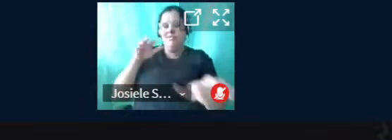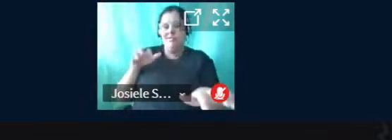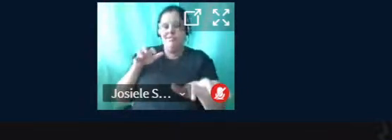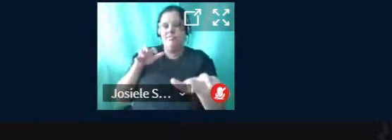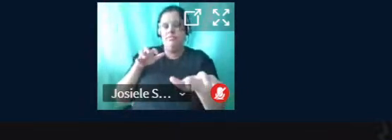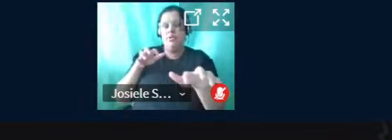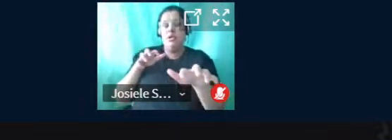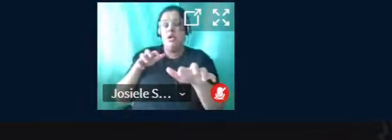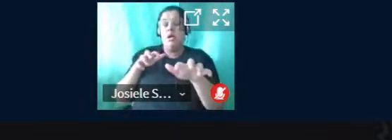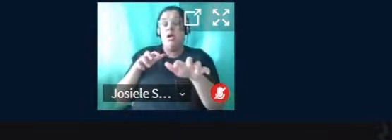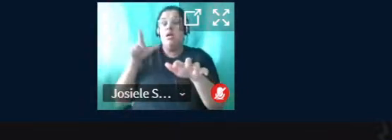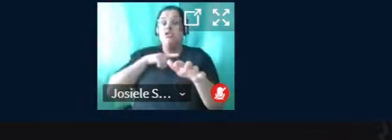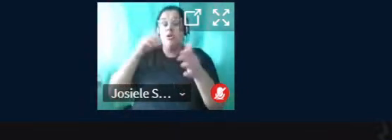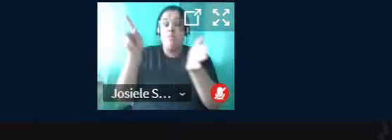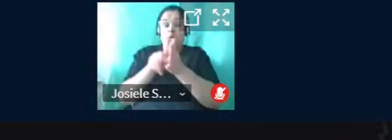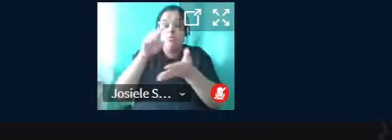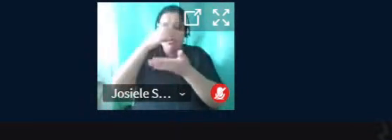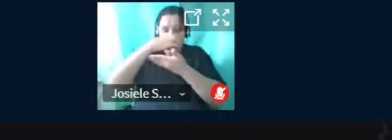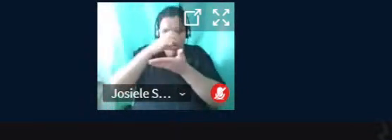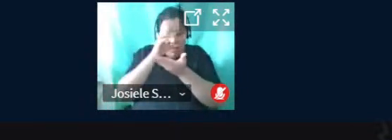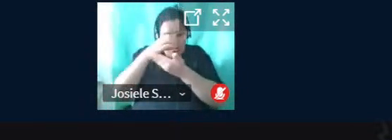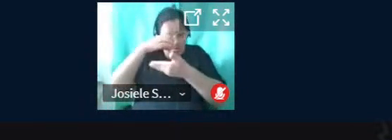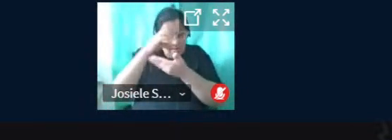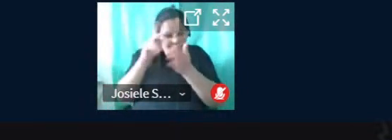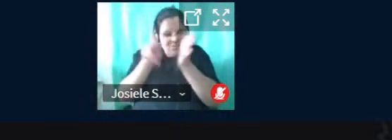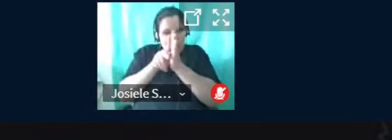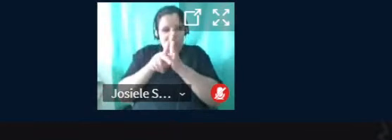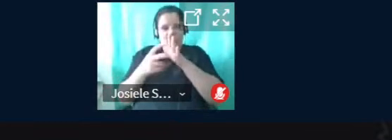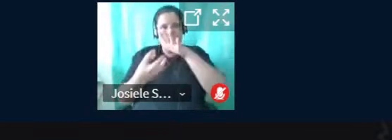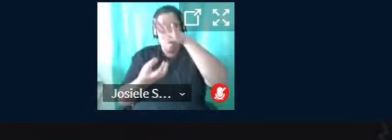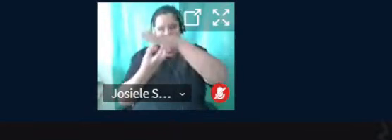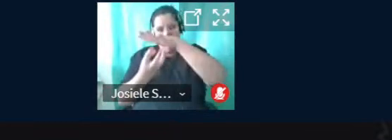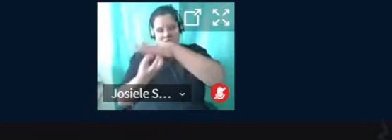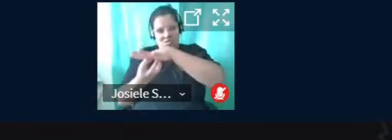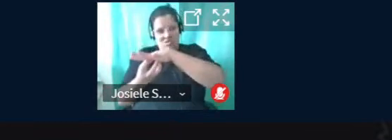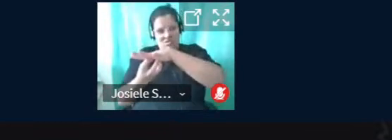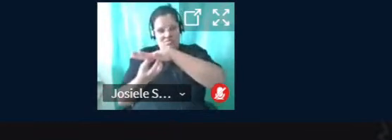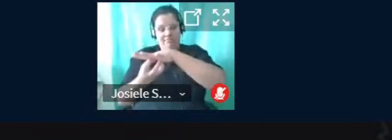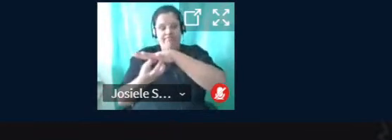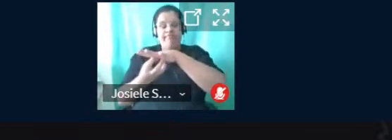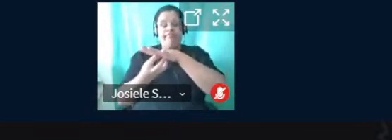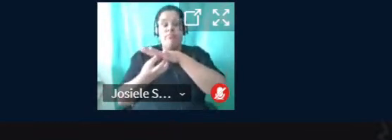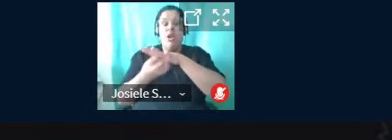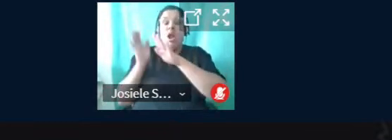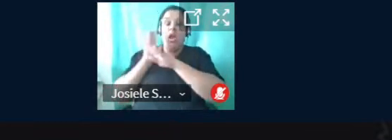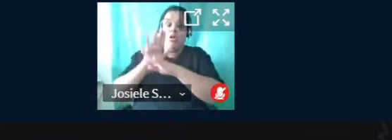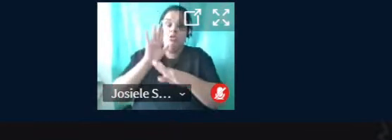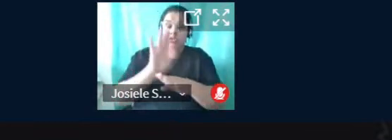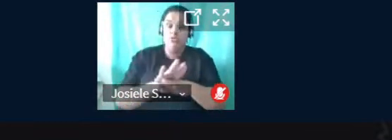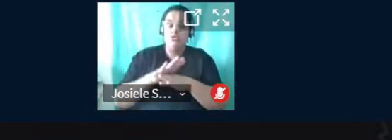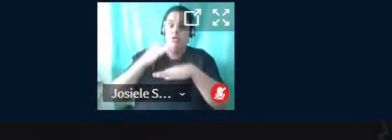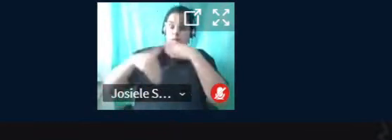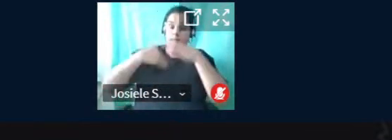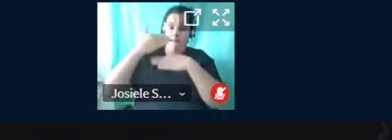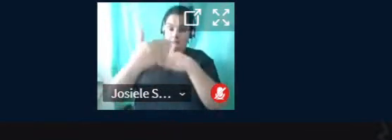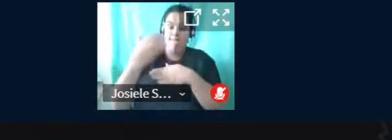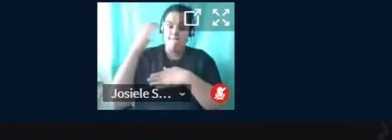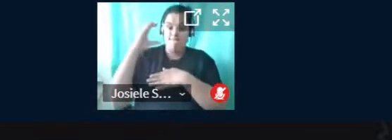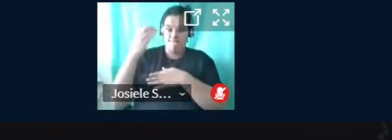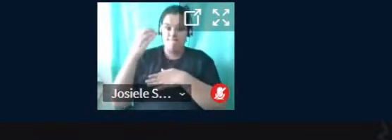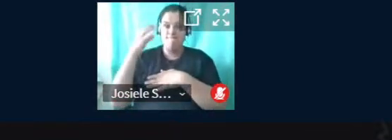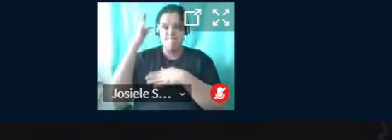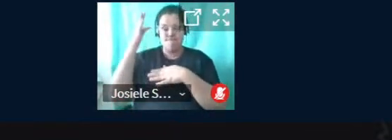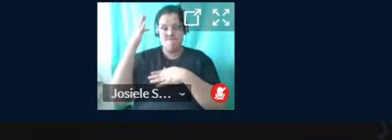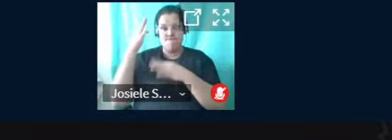pretendíamos trabalhar nos laboratórios do campus, realizando atividades práticas, que contribuíssem no avanço científico e tecnológico do curso do